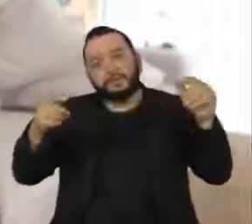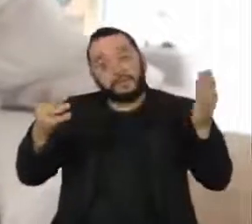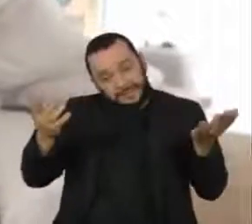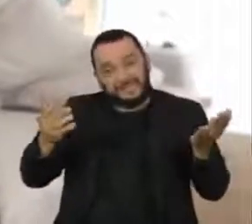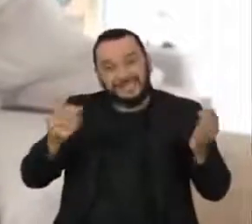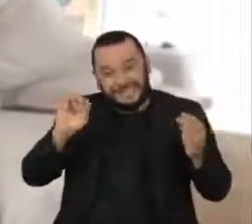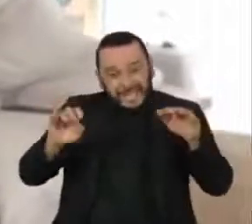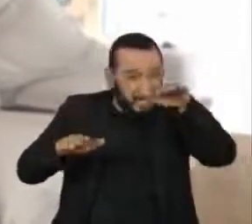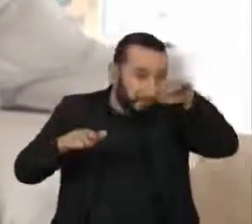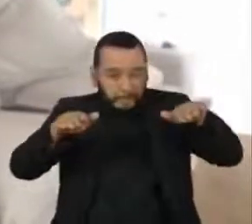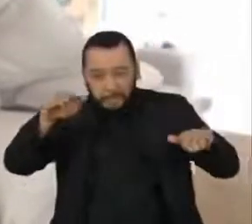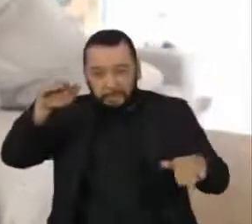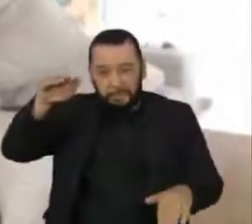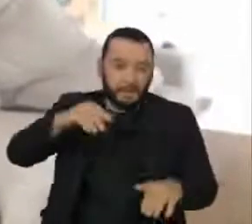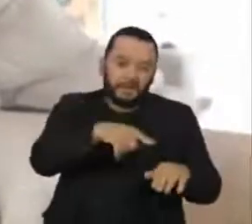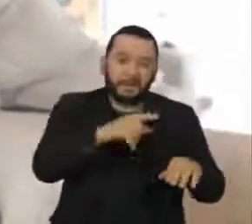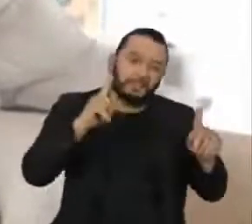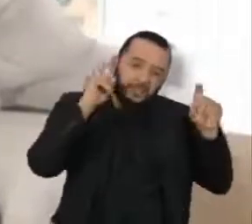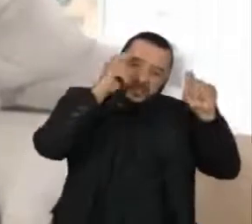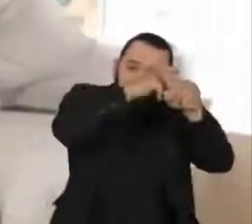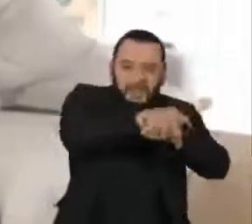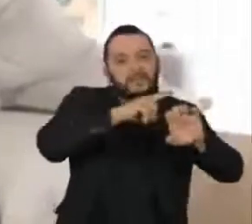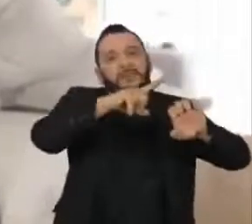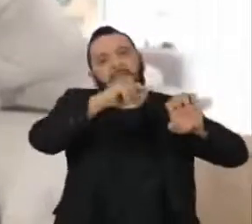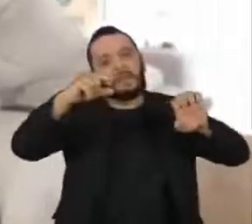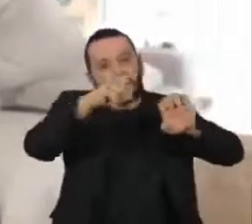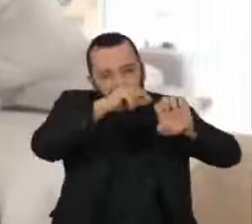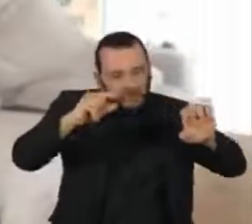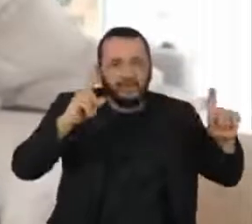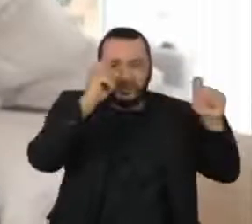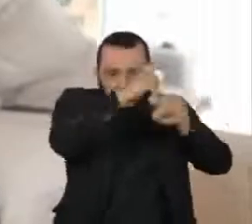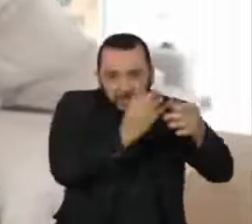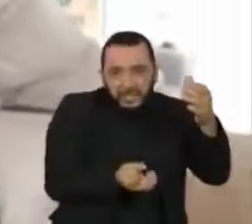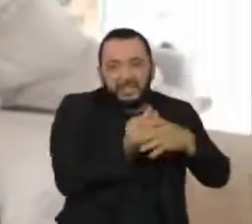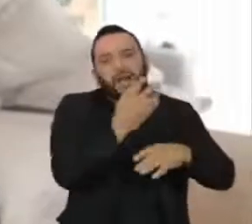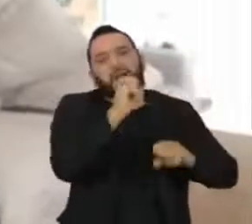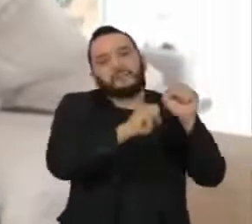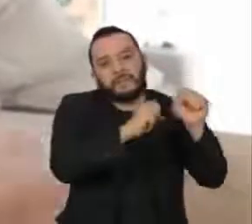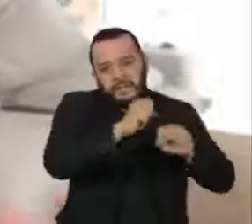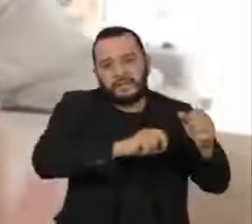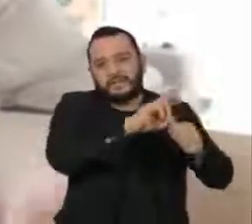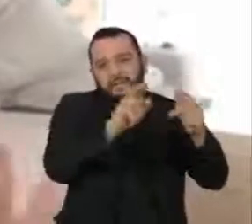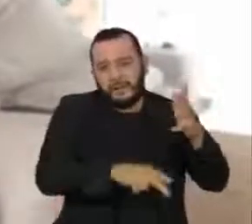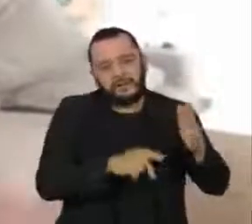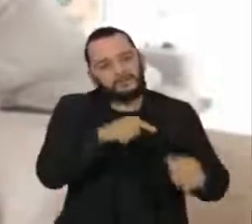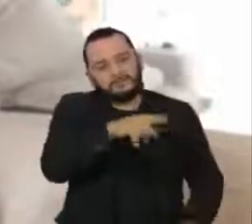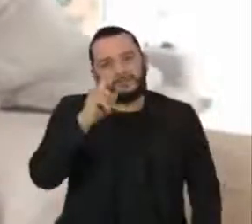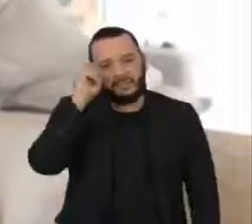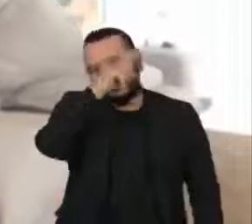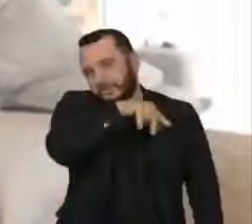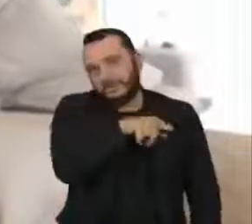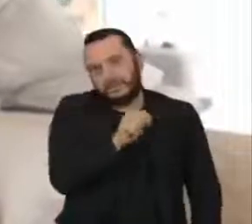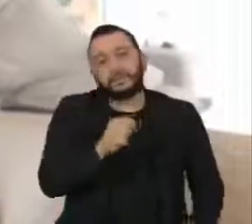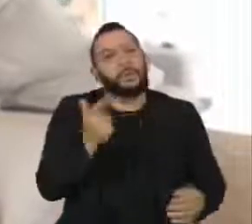dificuldades para esses novos empreendedores que estão dispostos a se valer das plataformas digitais para se inserir no mercado de trabalho. Obrigado. Obrigado.